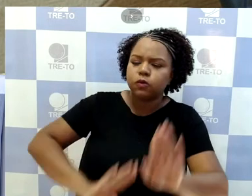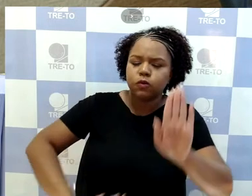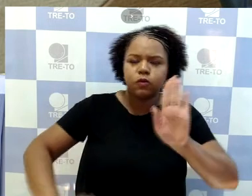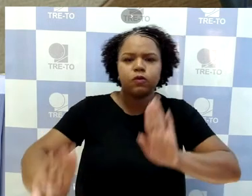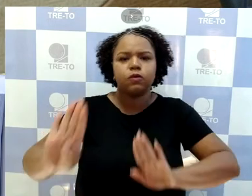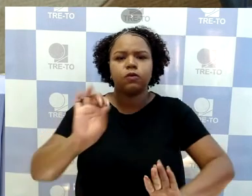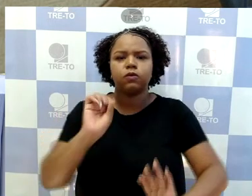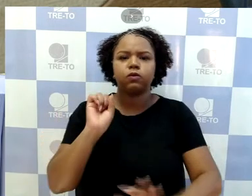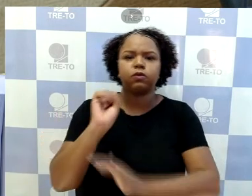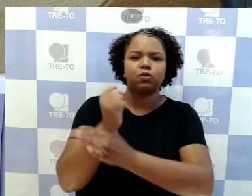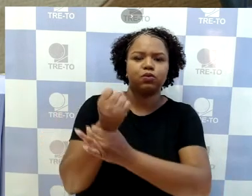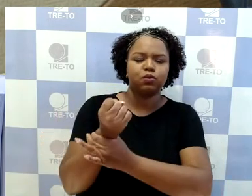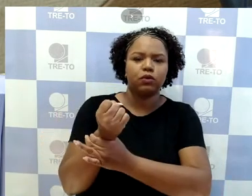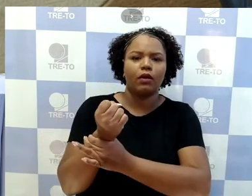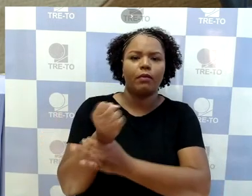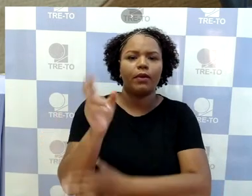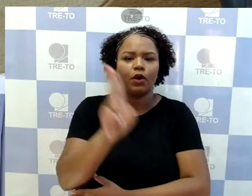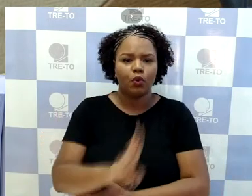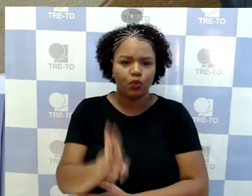necessário para o porte,